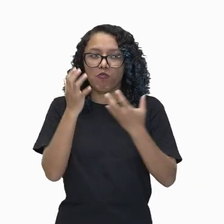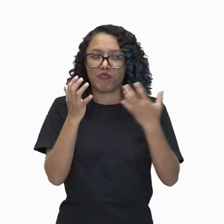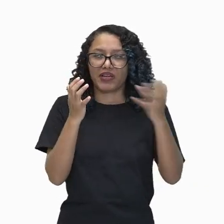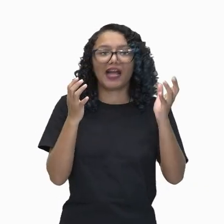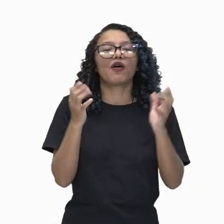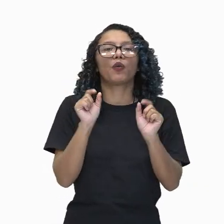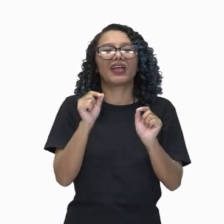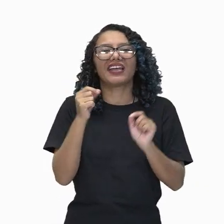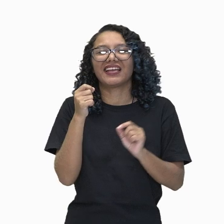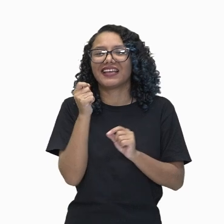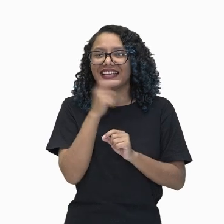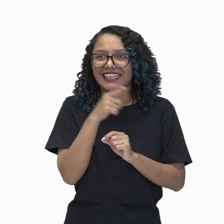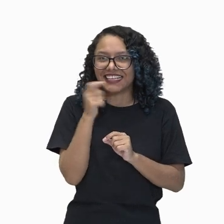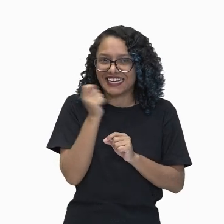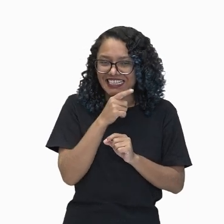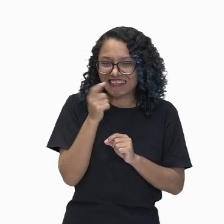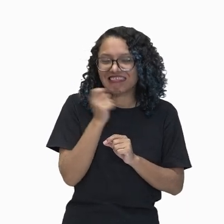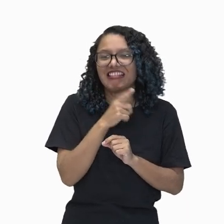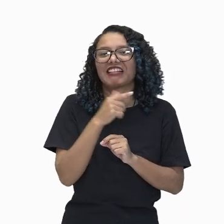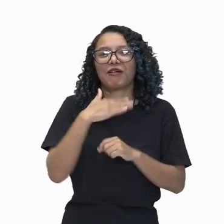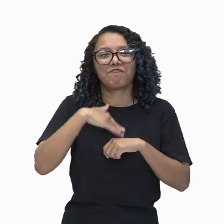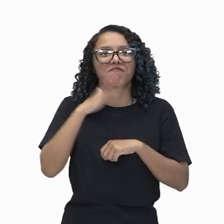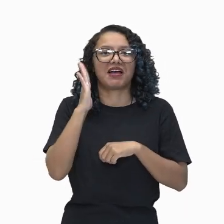engraçadas de todos os tempos.